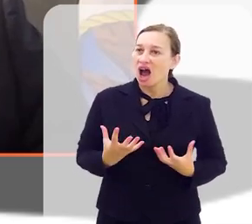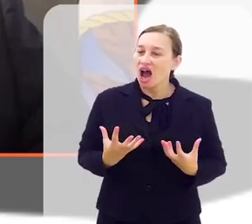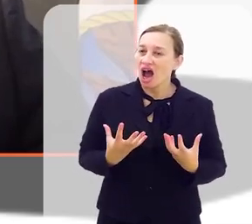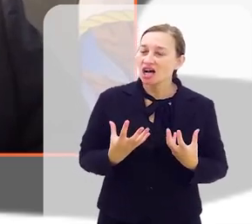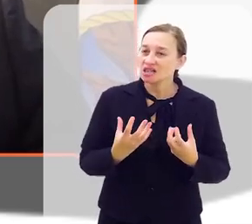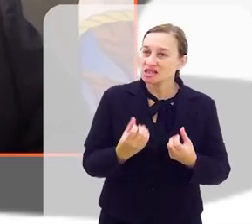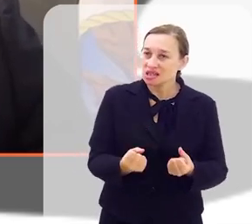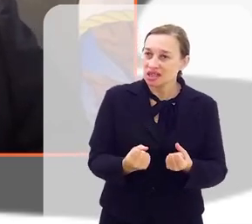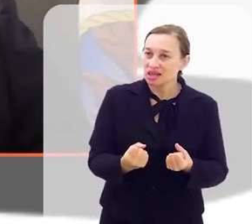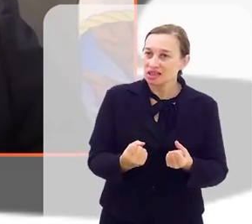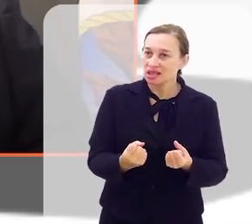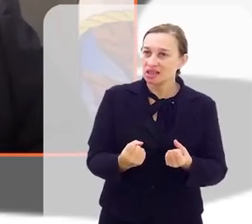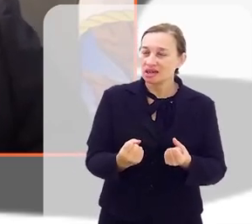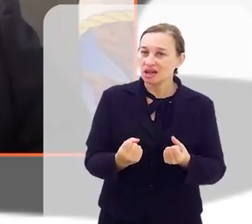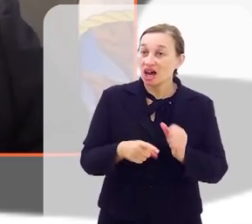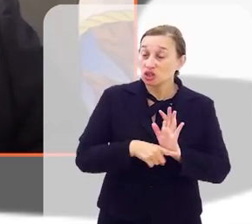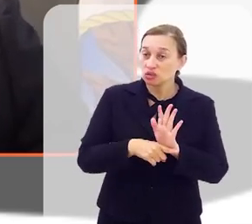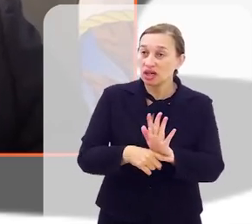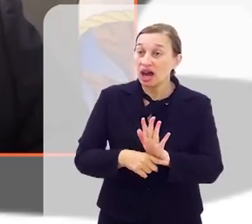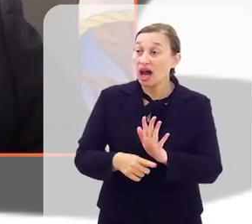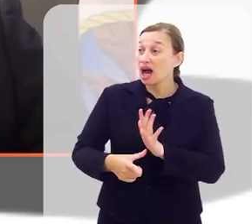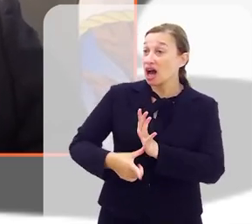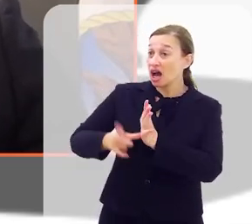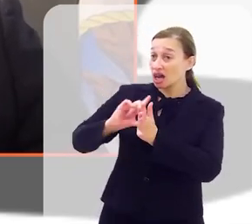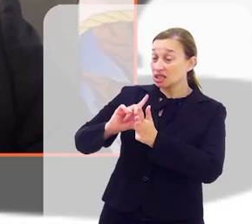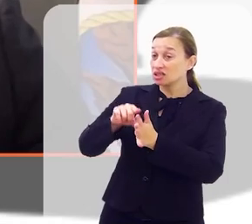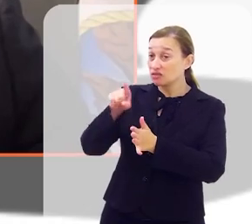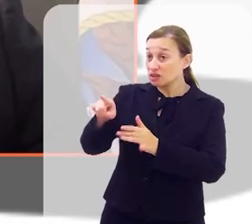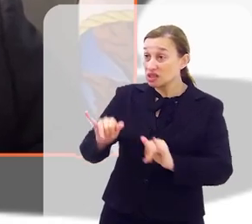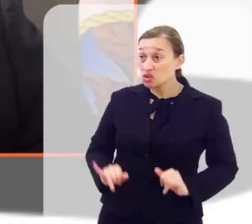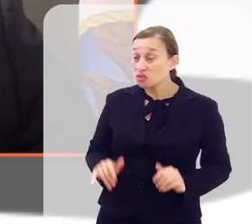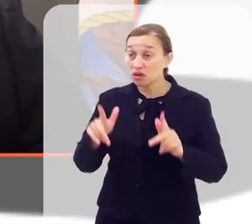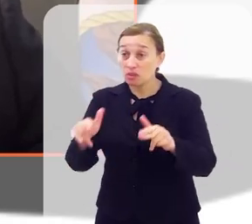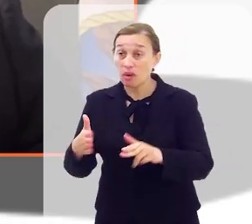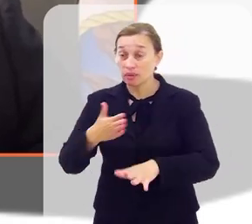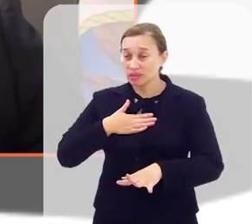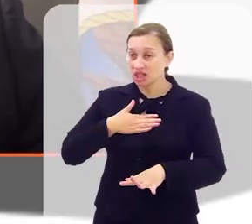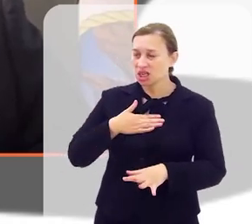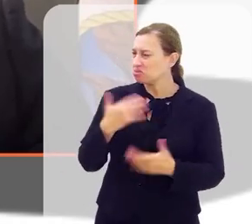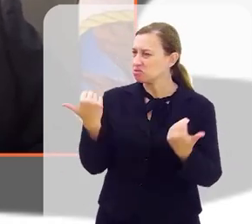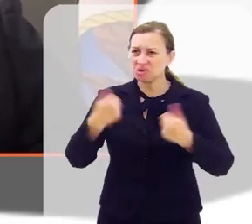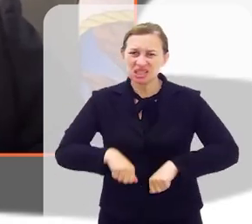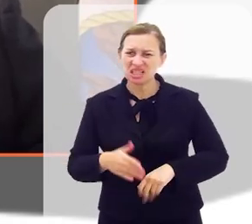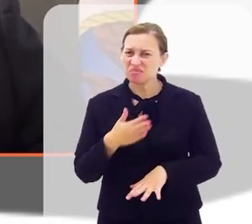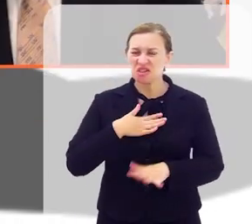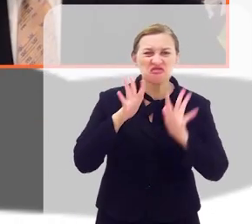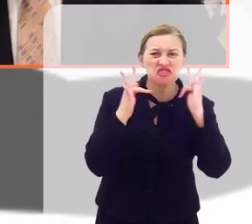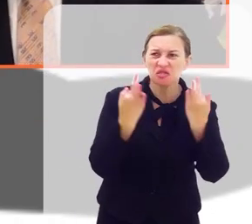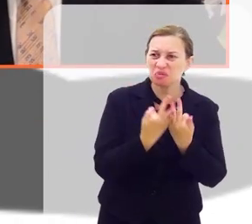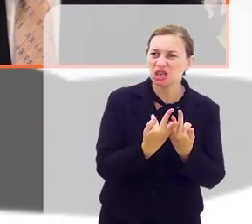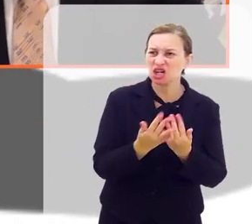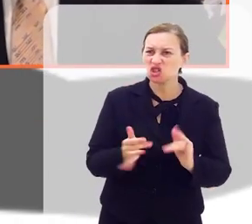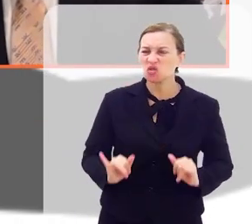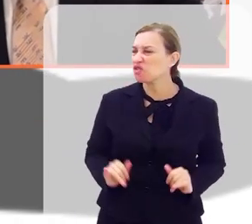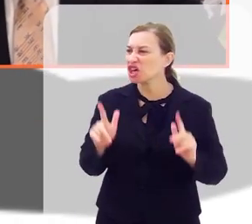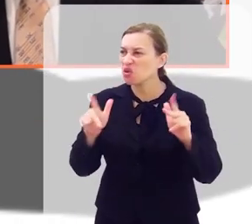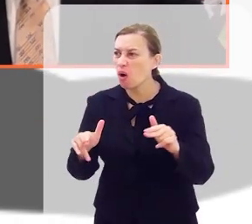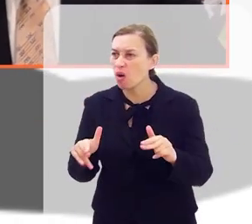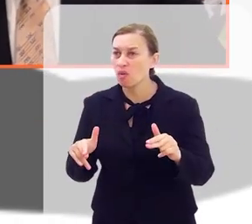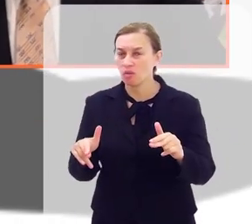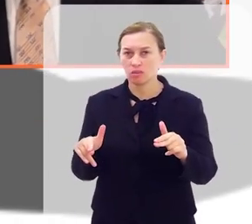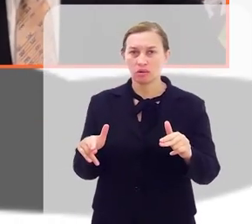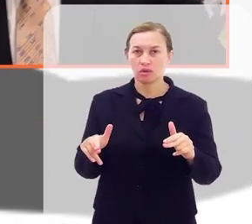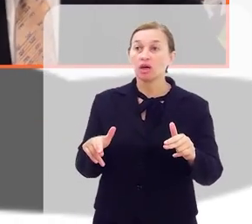antes que essa dor te abrace. Então, eu não precisei, na minha família, passar por isso.